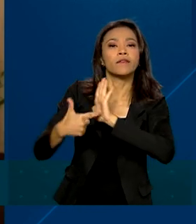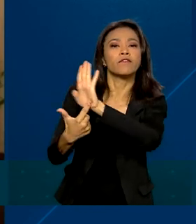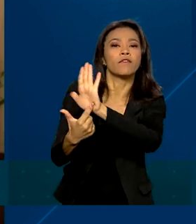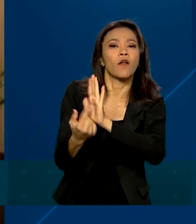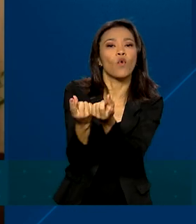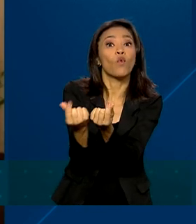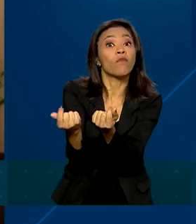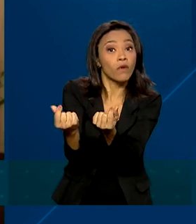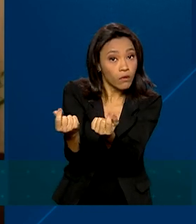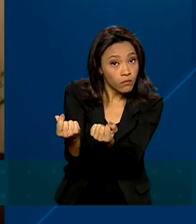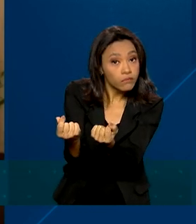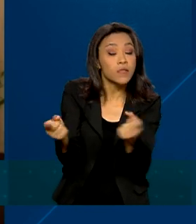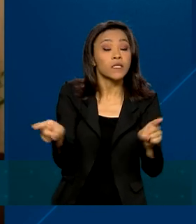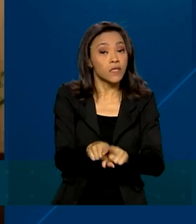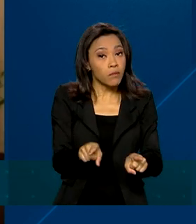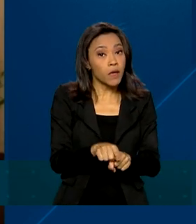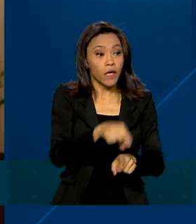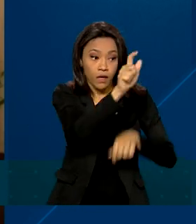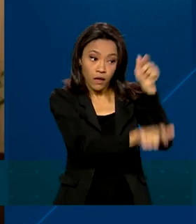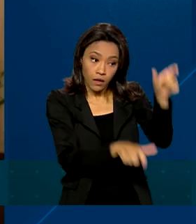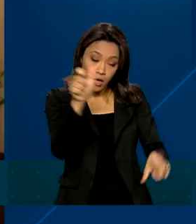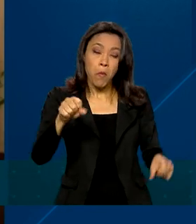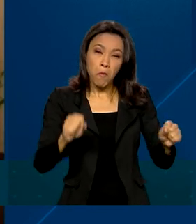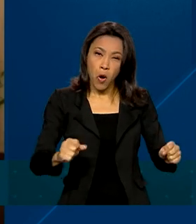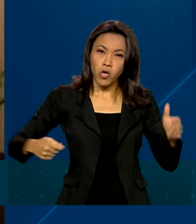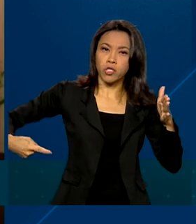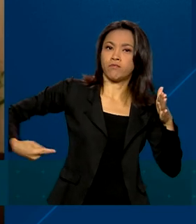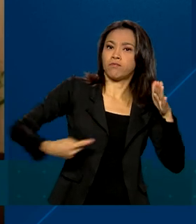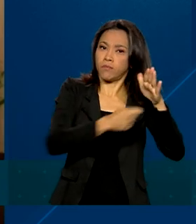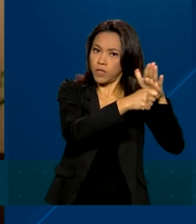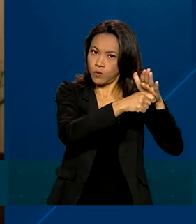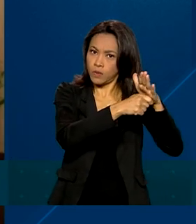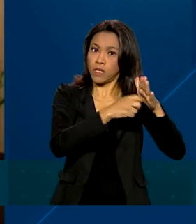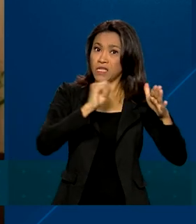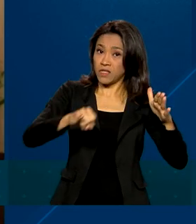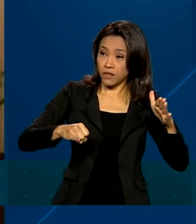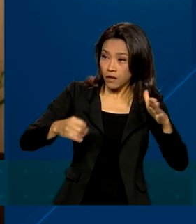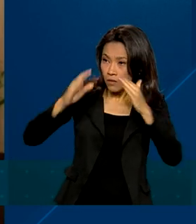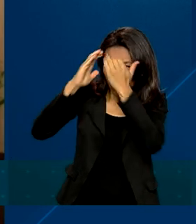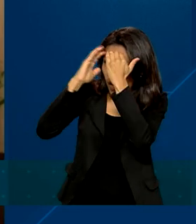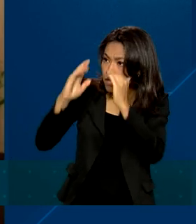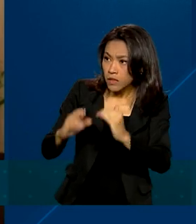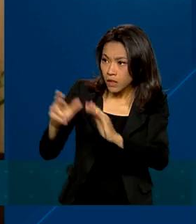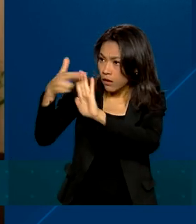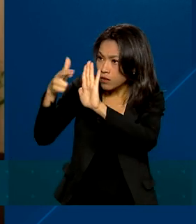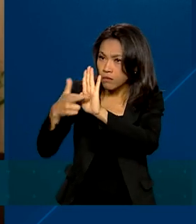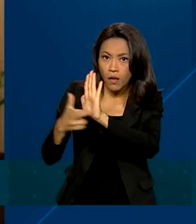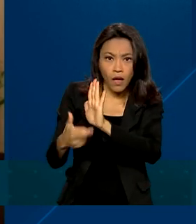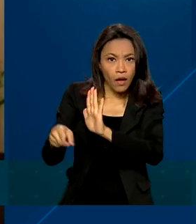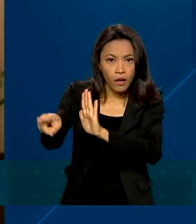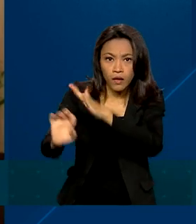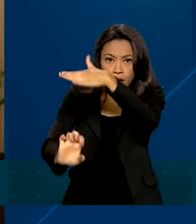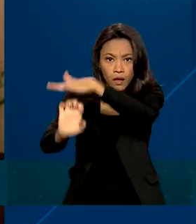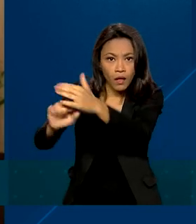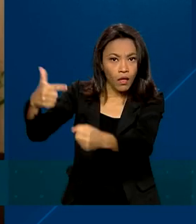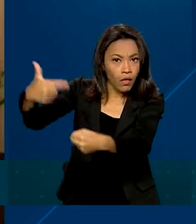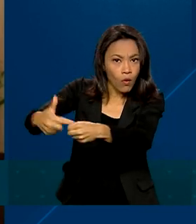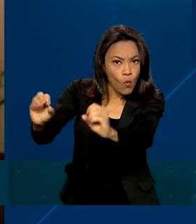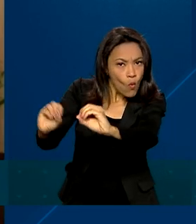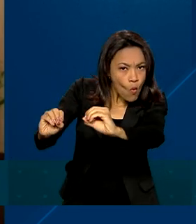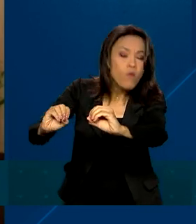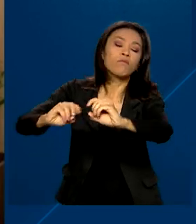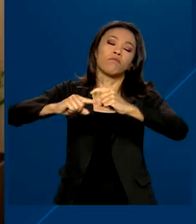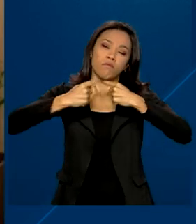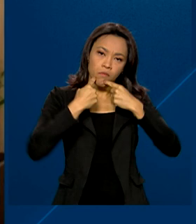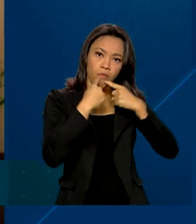A população também pode denunciar caso o posto não esteja cumprindo com as determinações de transparência e divulgação nos